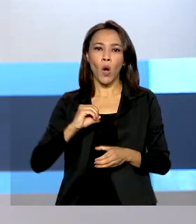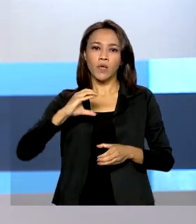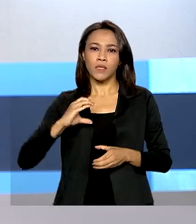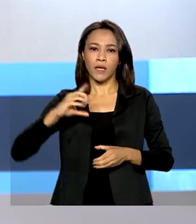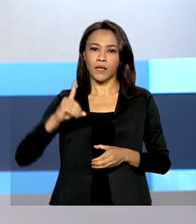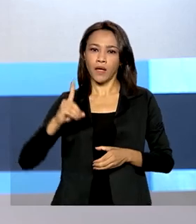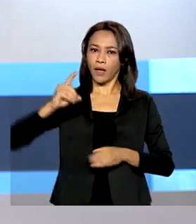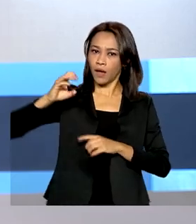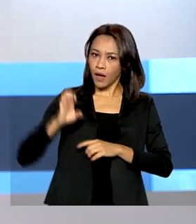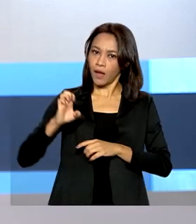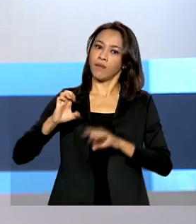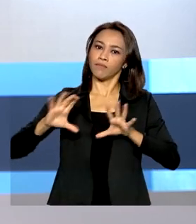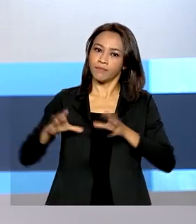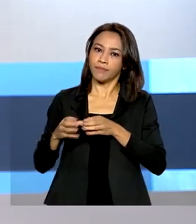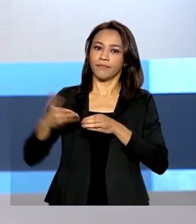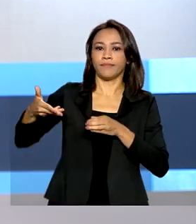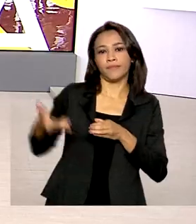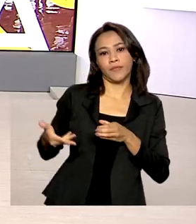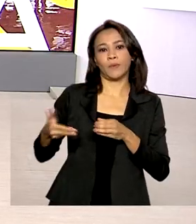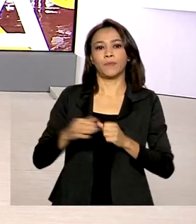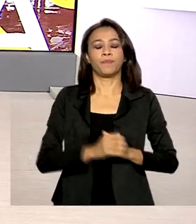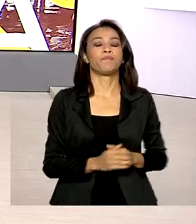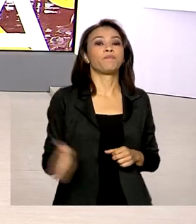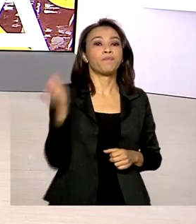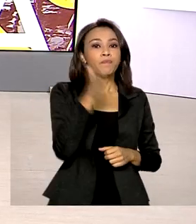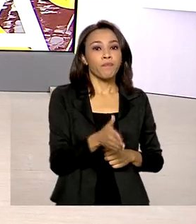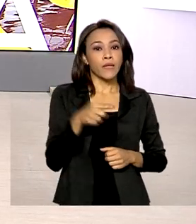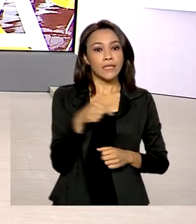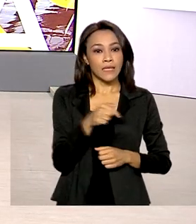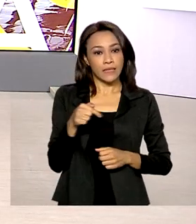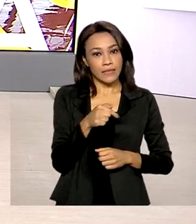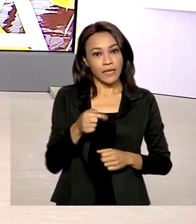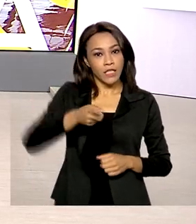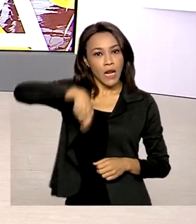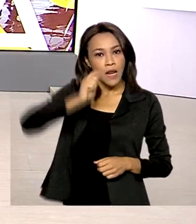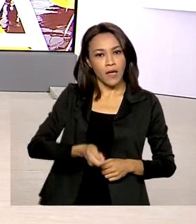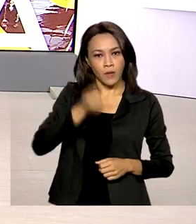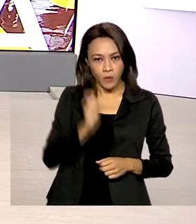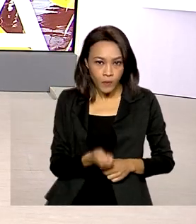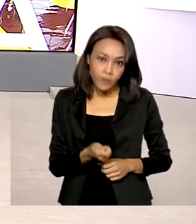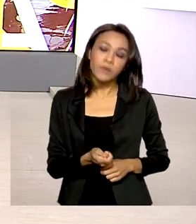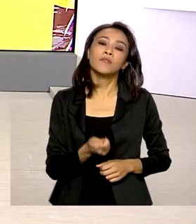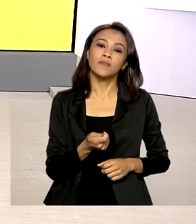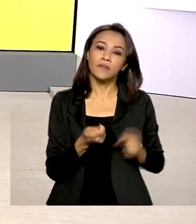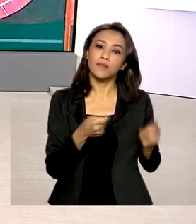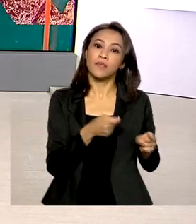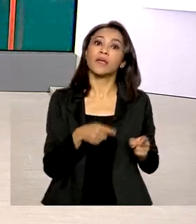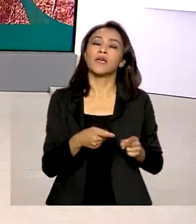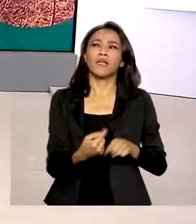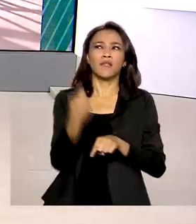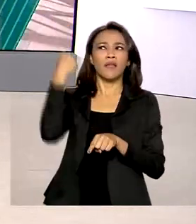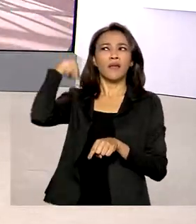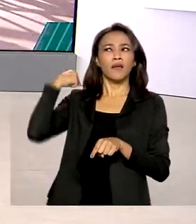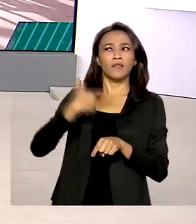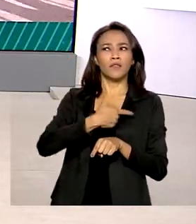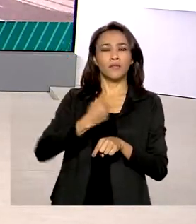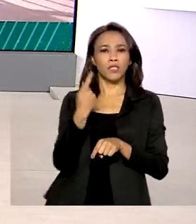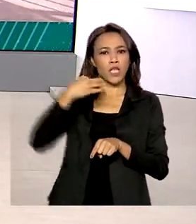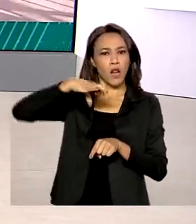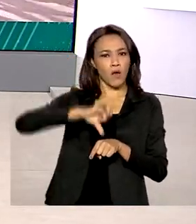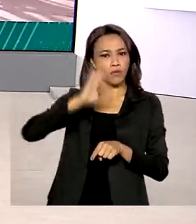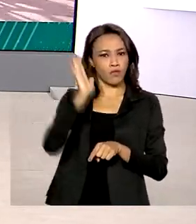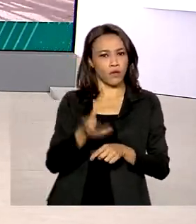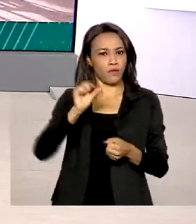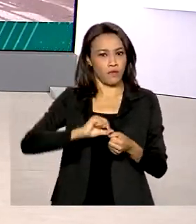Cooperação e Desenvolvimento Econômico. Em 77 leilões realizados pelo Ministério desde 2019, já